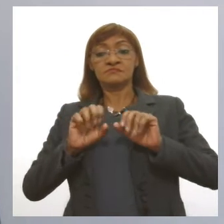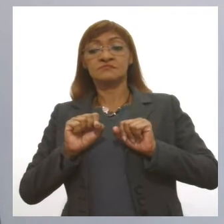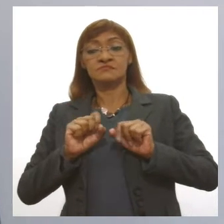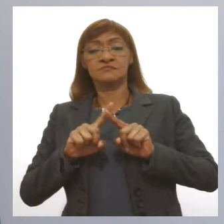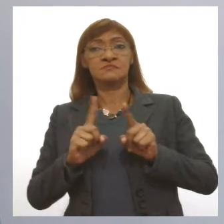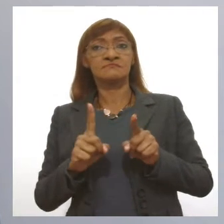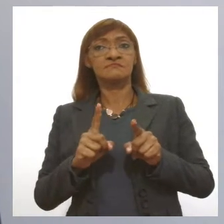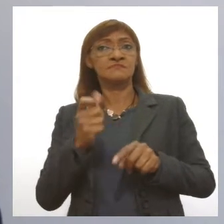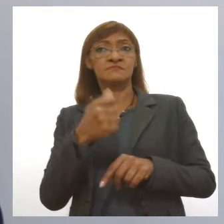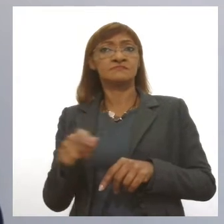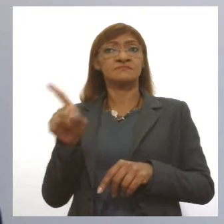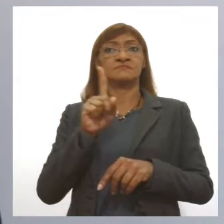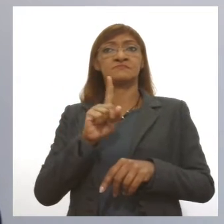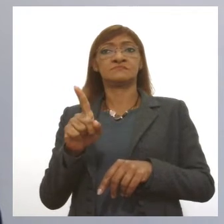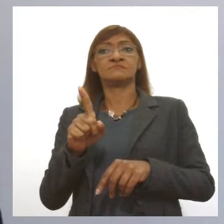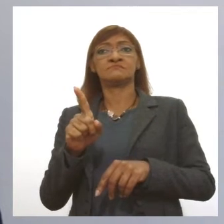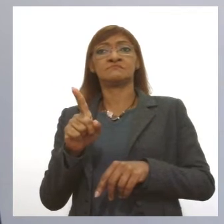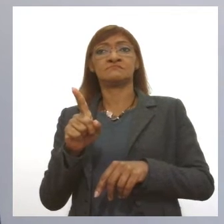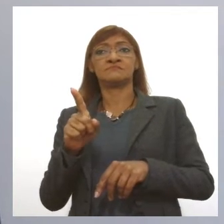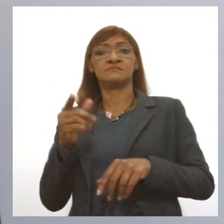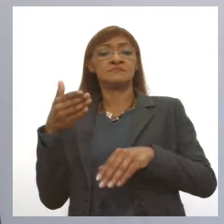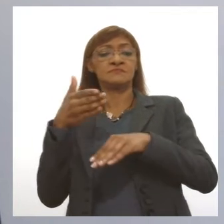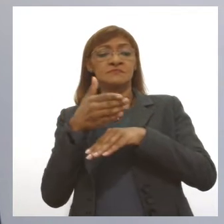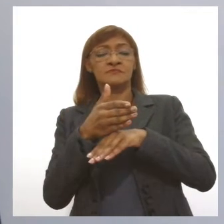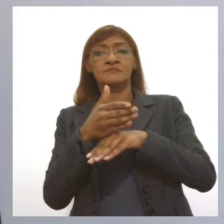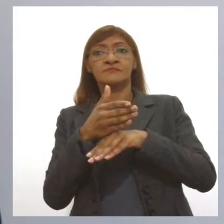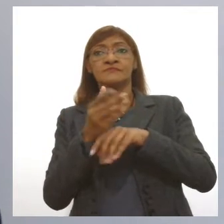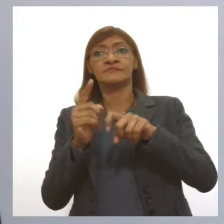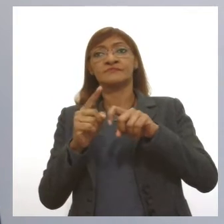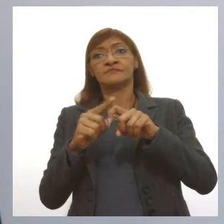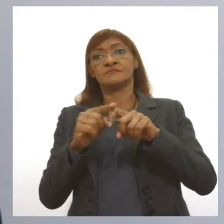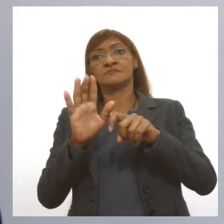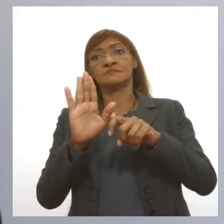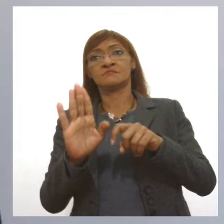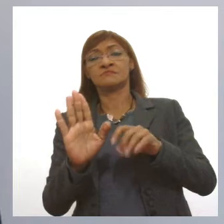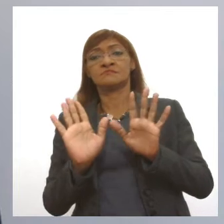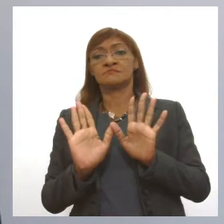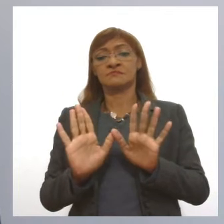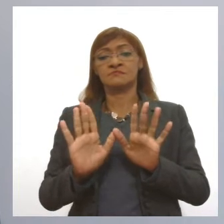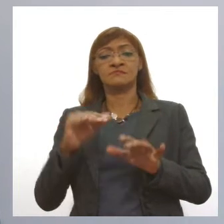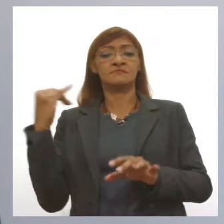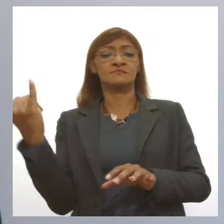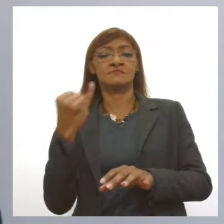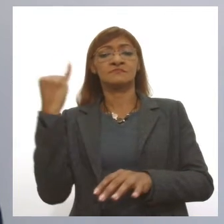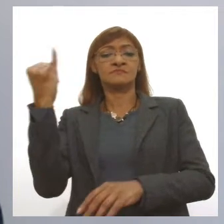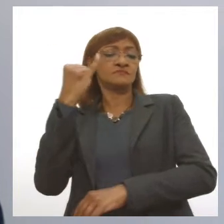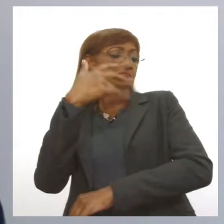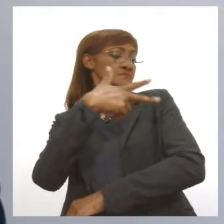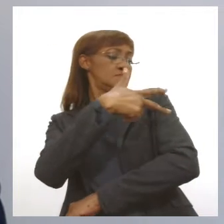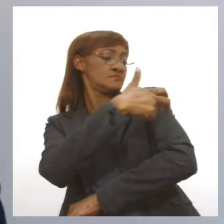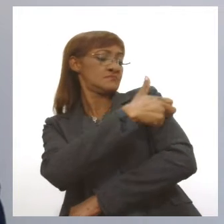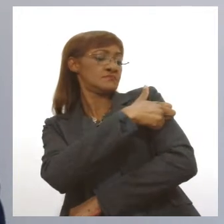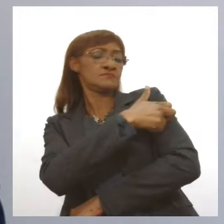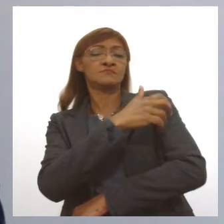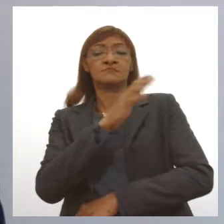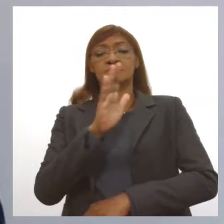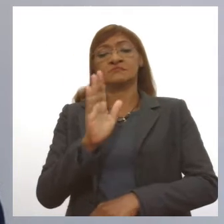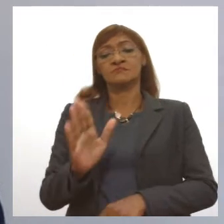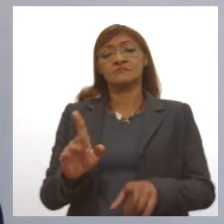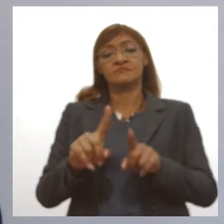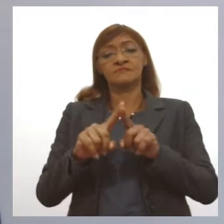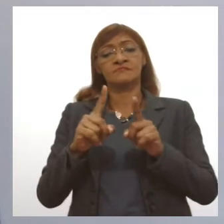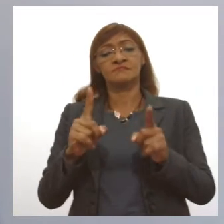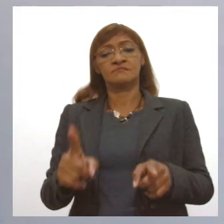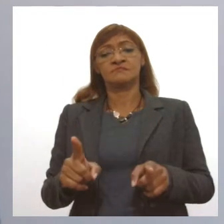precisar de se internar. Então, é importante tomar vacina porque você pode adquirir o vírus, mas não vai ter a forma